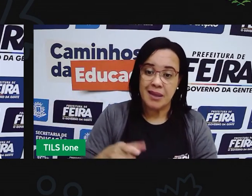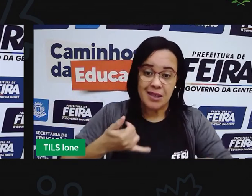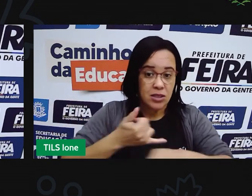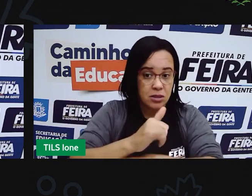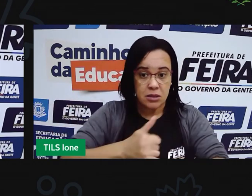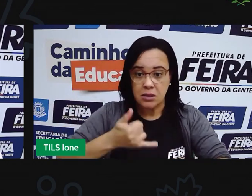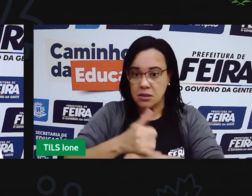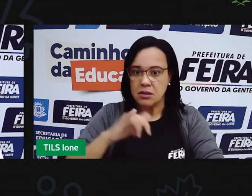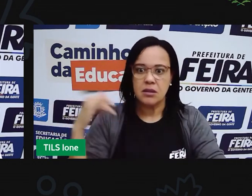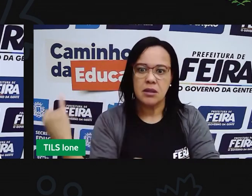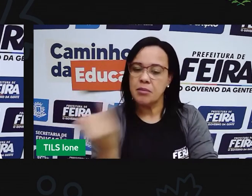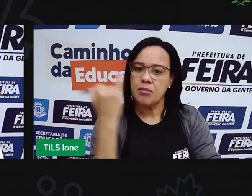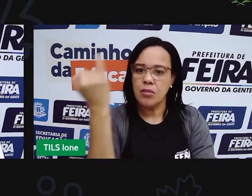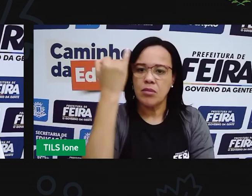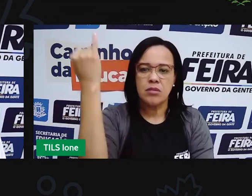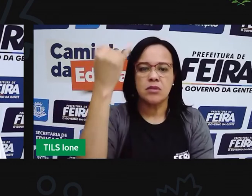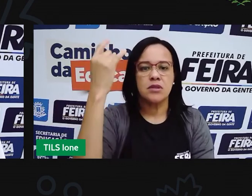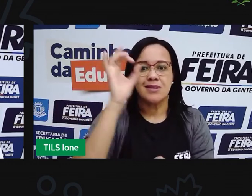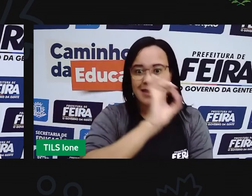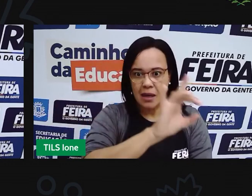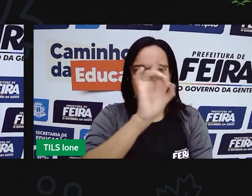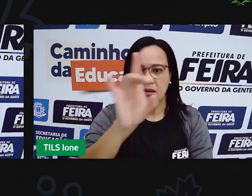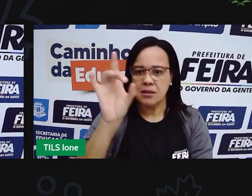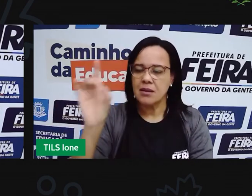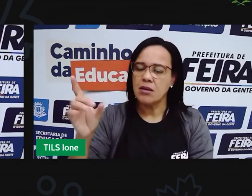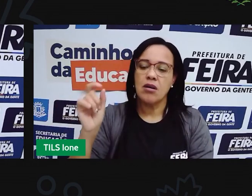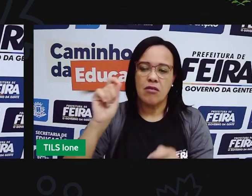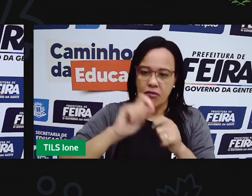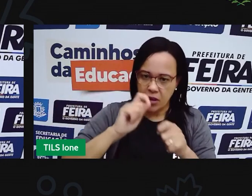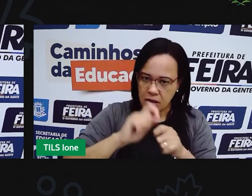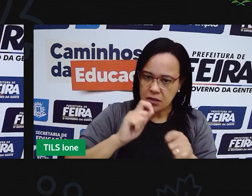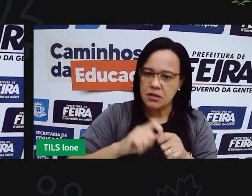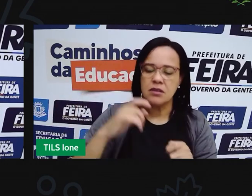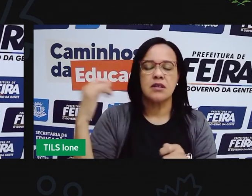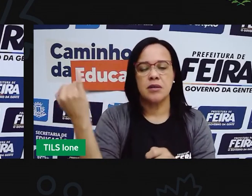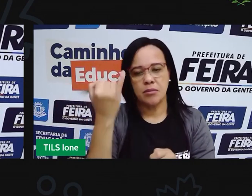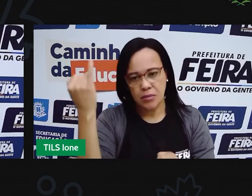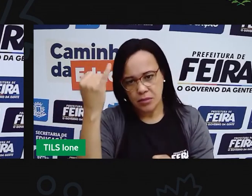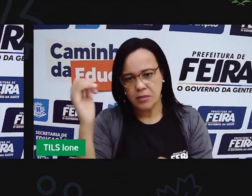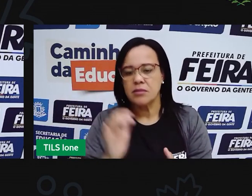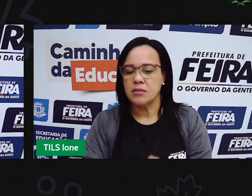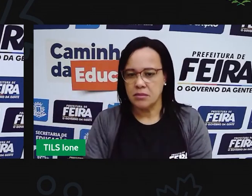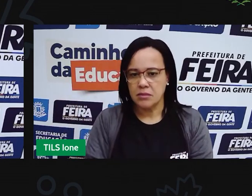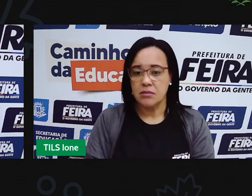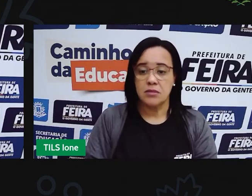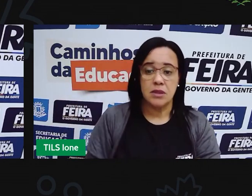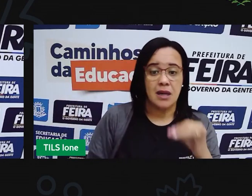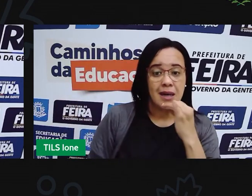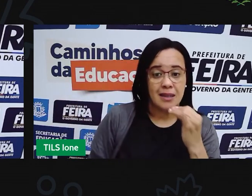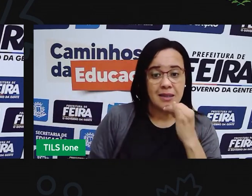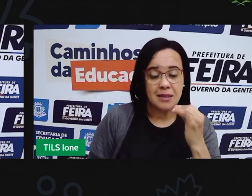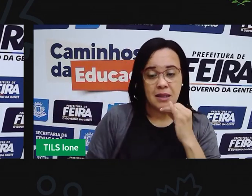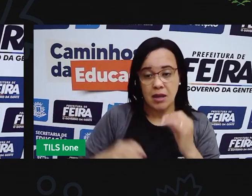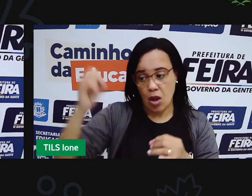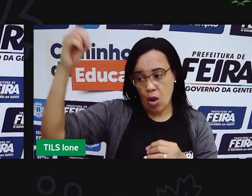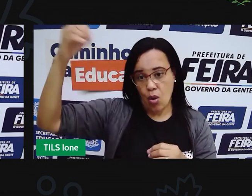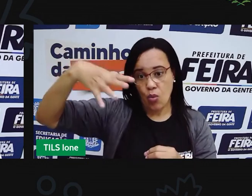quando sair do ambiente desligar a luz, quando estiver